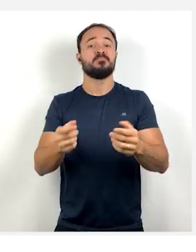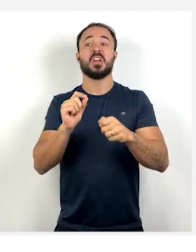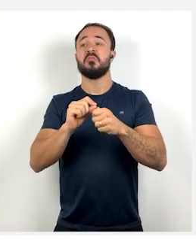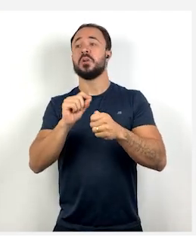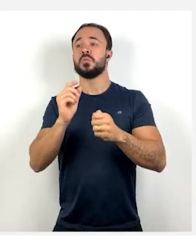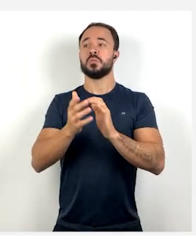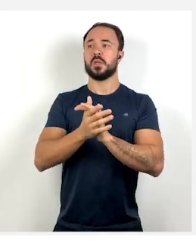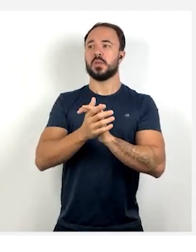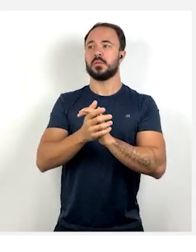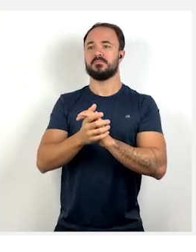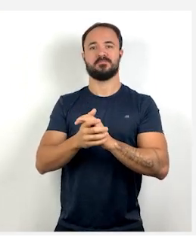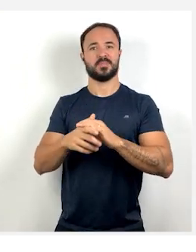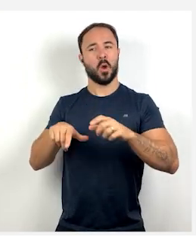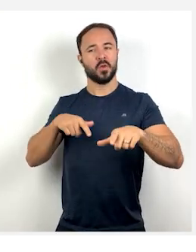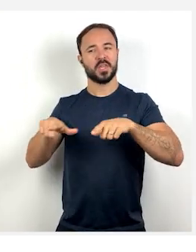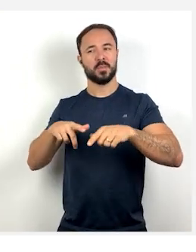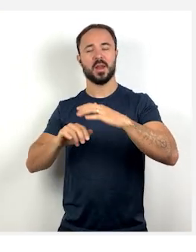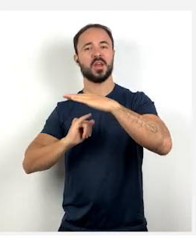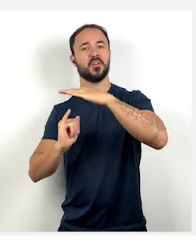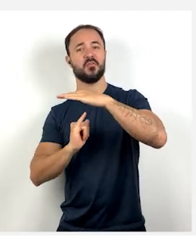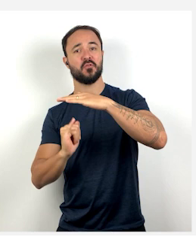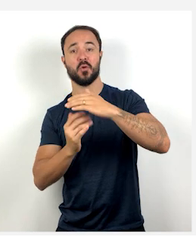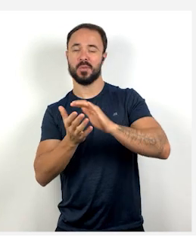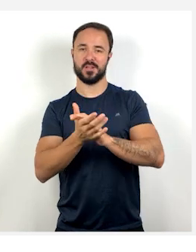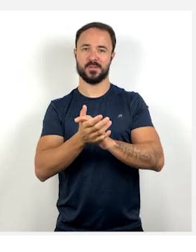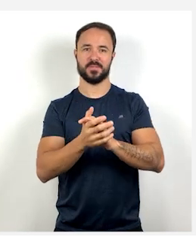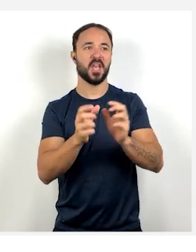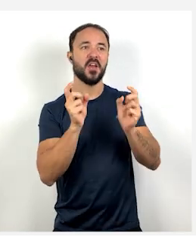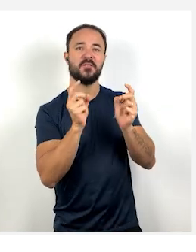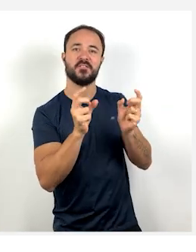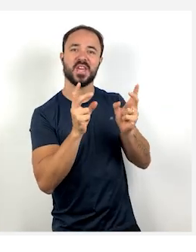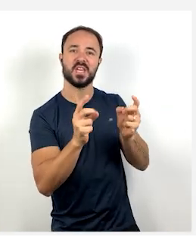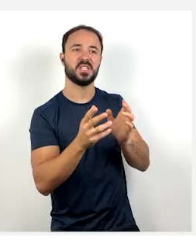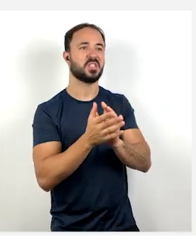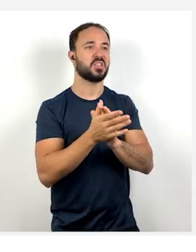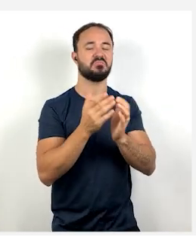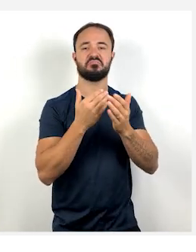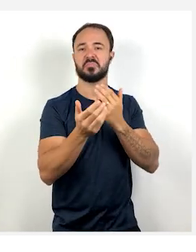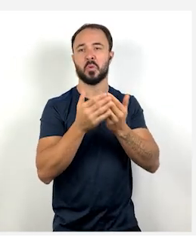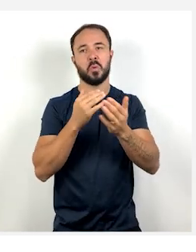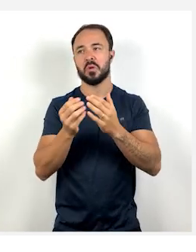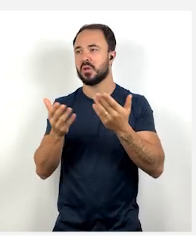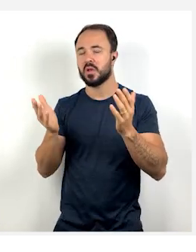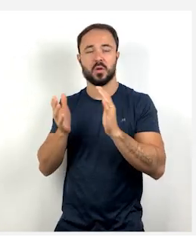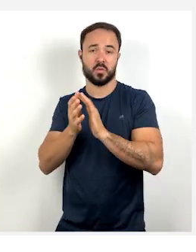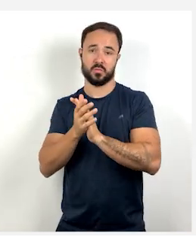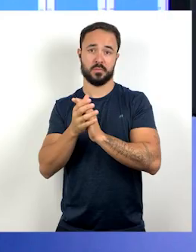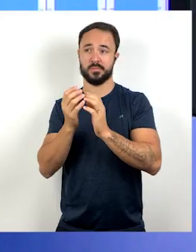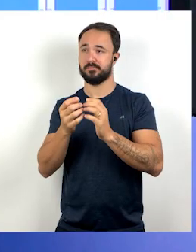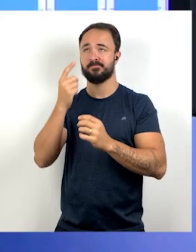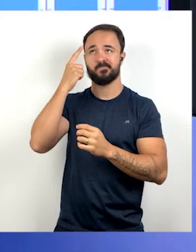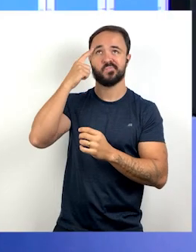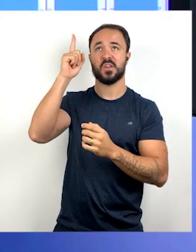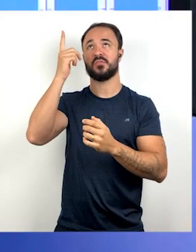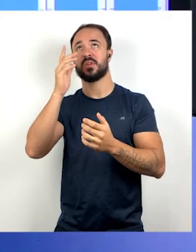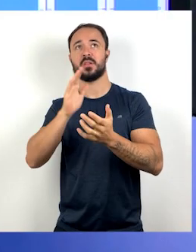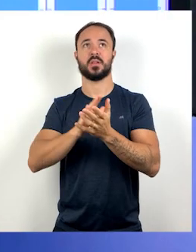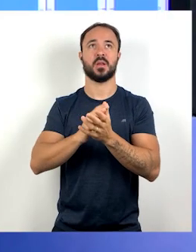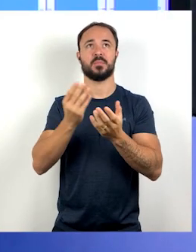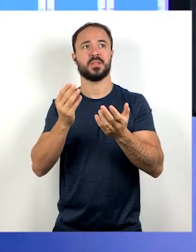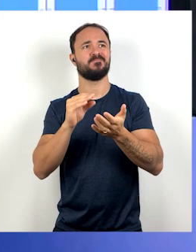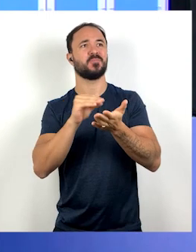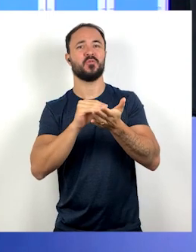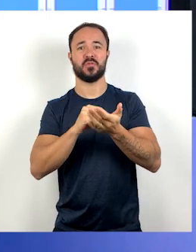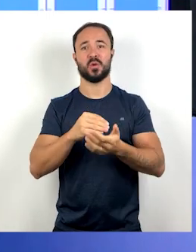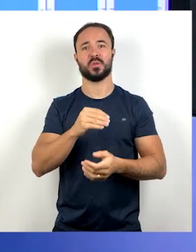vendedores ambulantes, enfim, vão desenvolver alguma atividade informal para não ficar sem renda. Aqui nós temos um